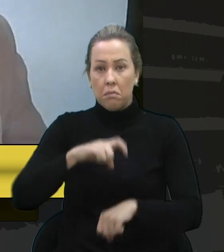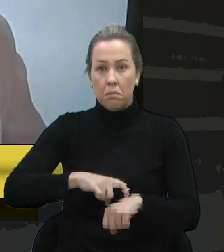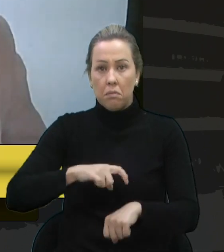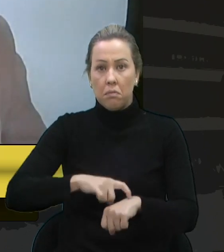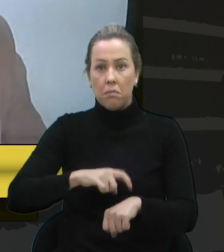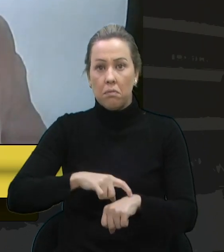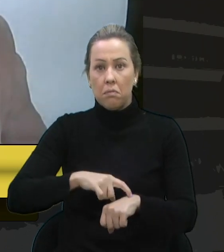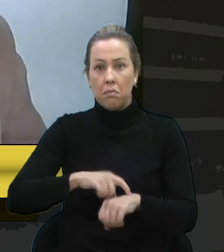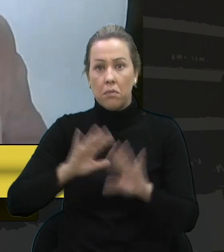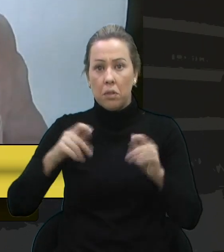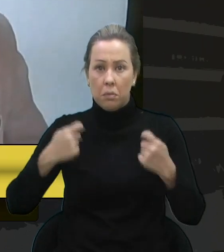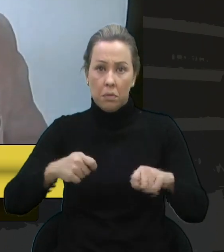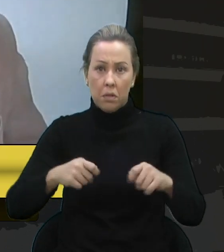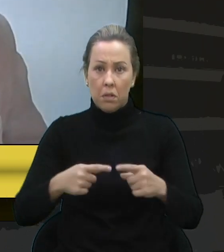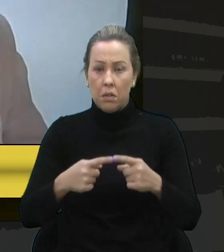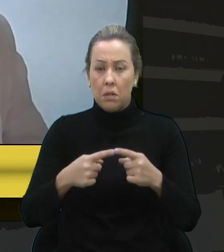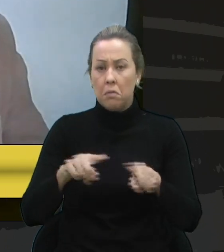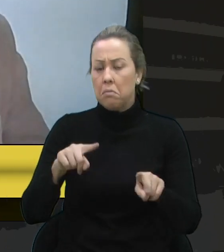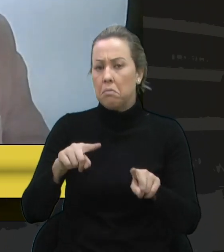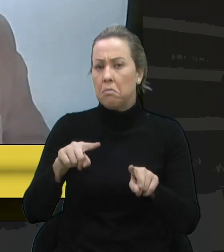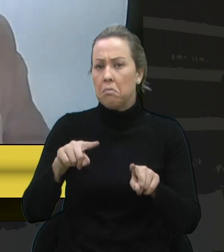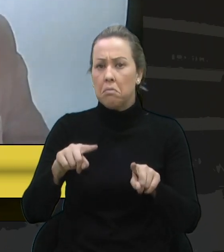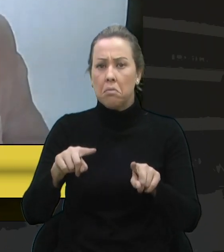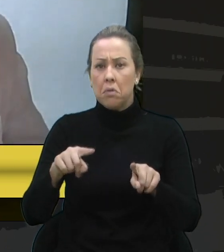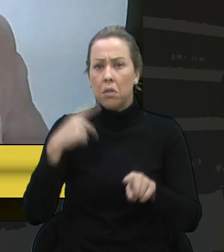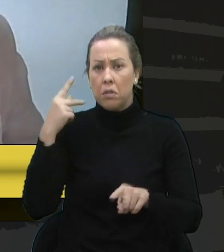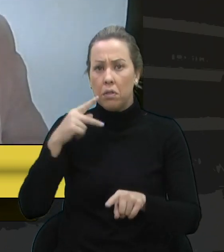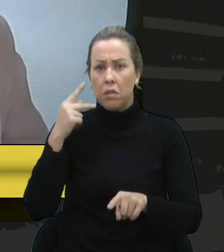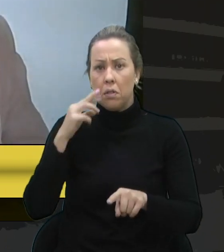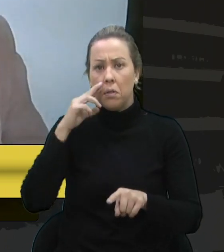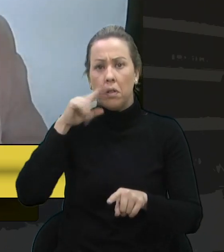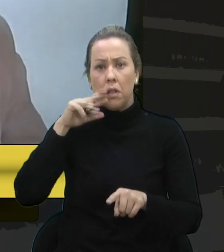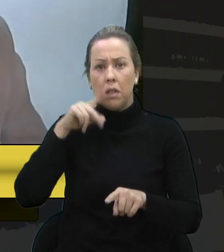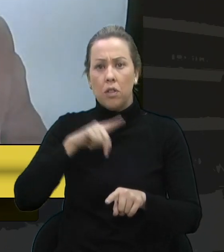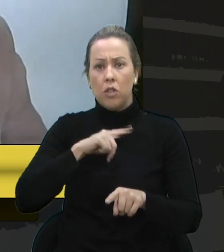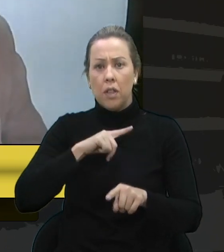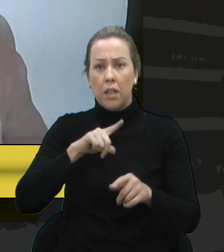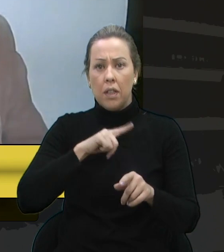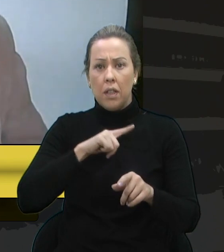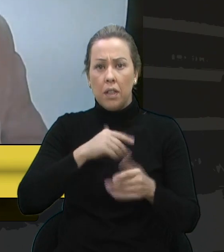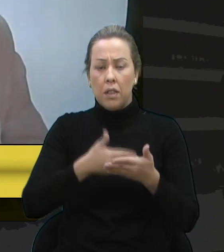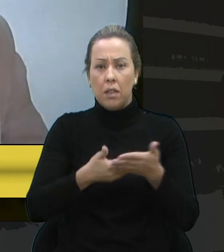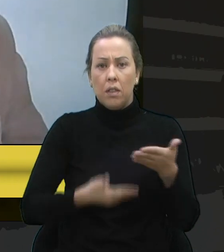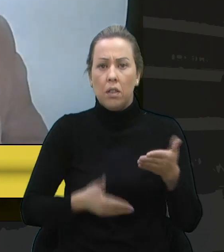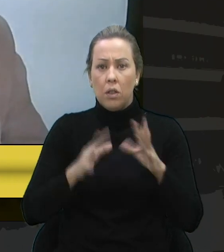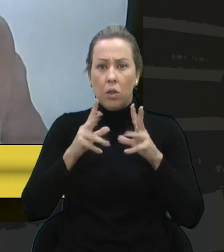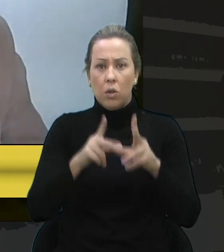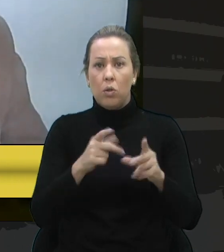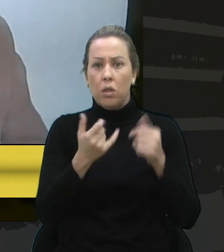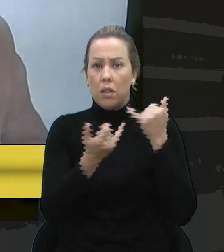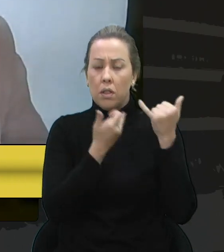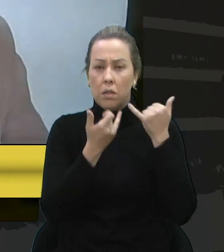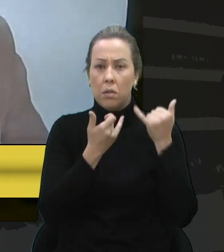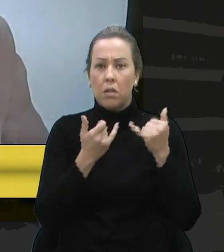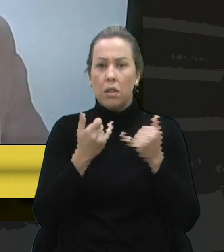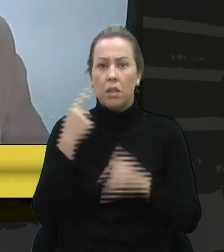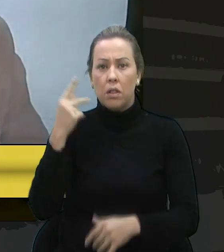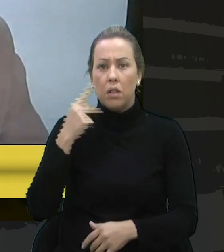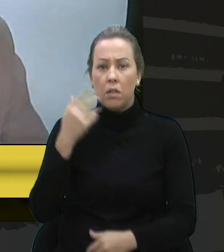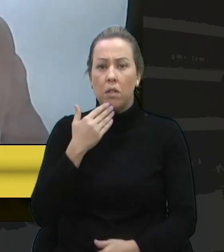desnecessário, porque o vereador Renato já tem em mãos todas as informações que a vereadora